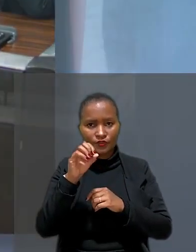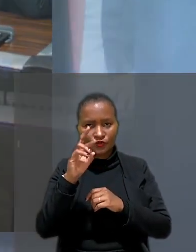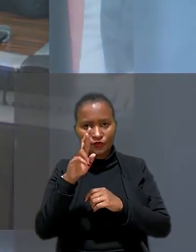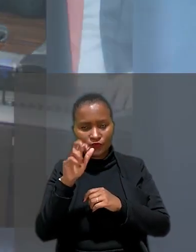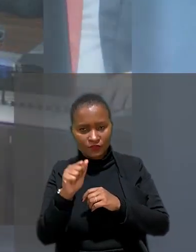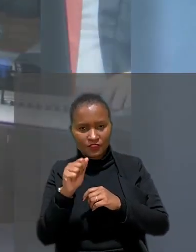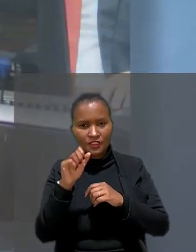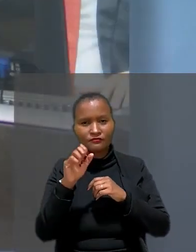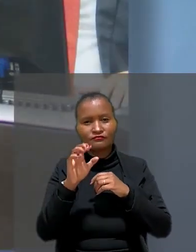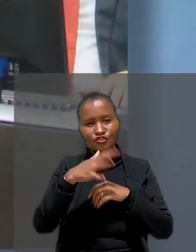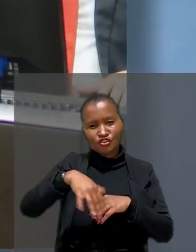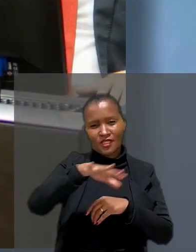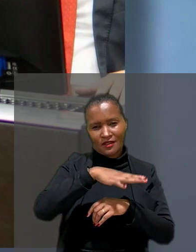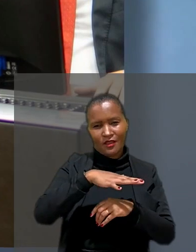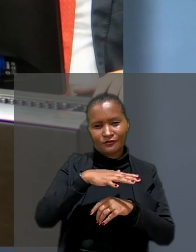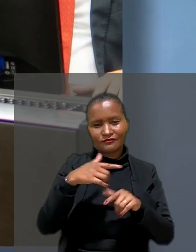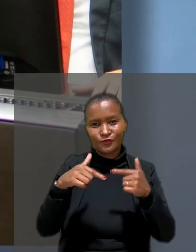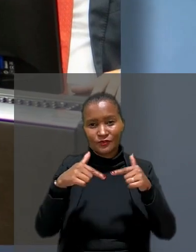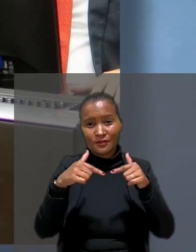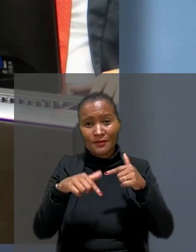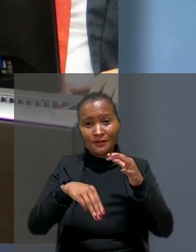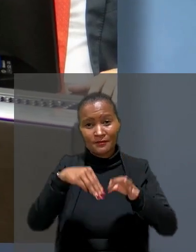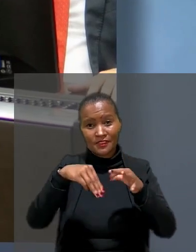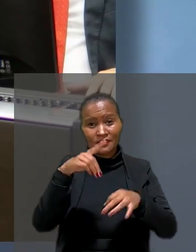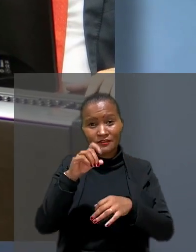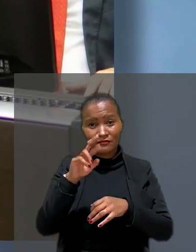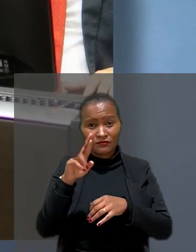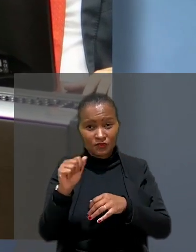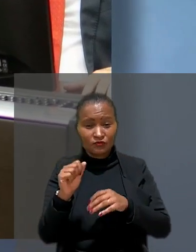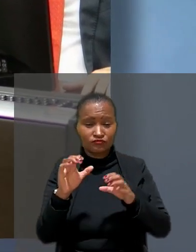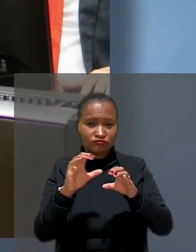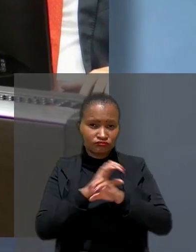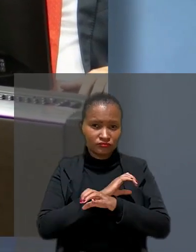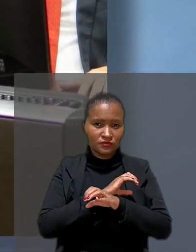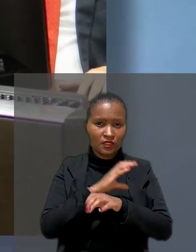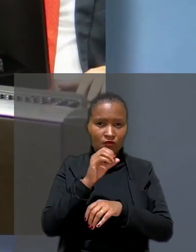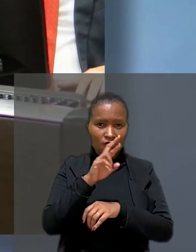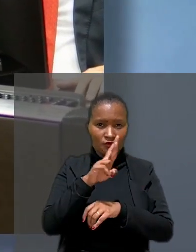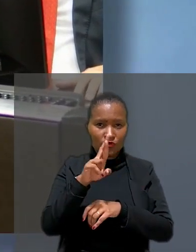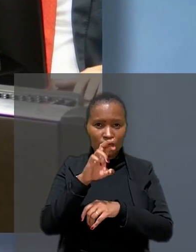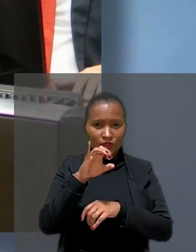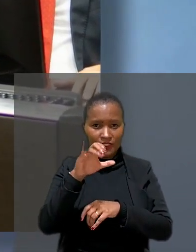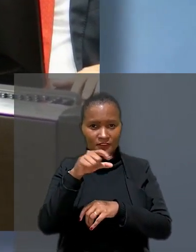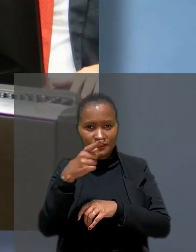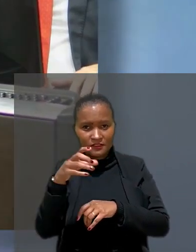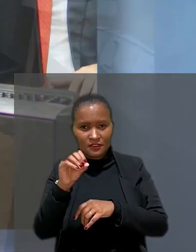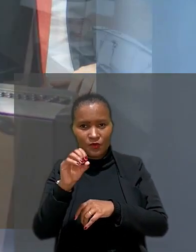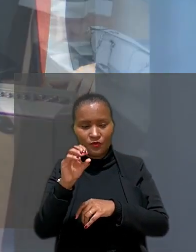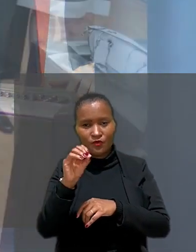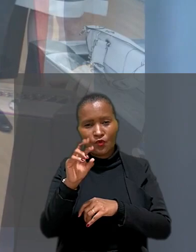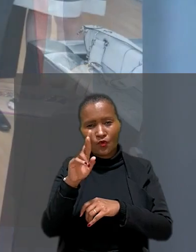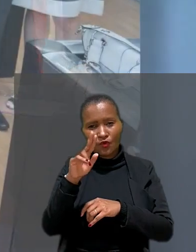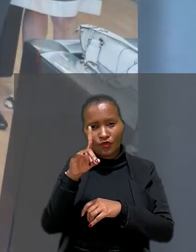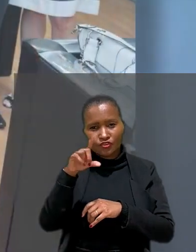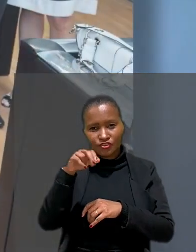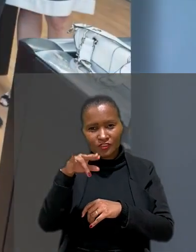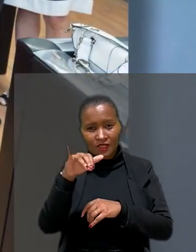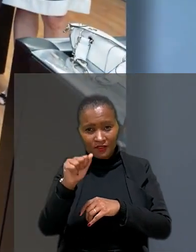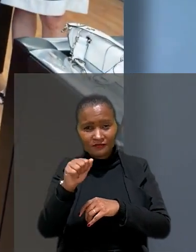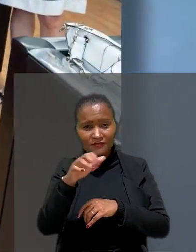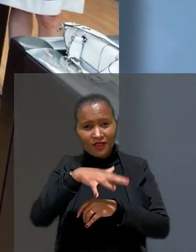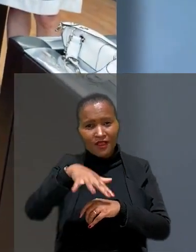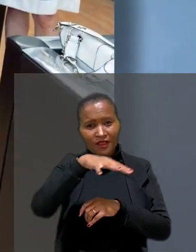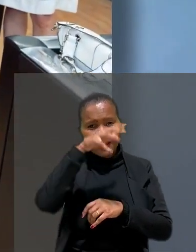Maria da Costa, concluiu correção ordinária no Tribunal Regional do Trabalho da 11ª Região, que abrange Amazonas e Roraima.